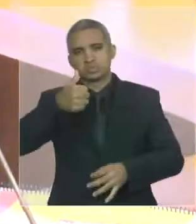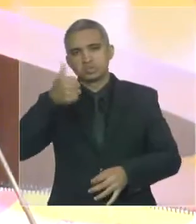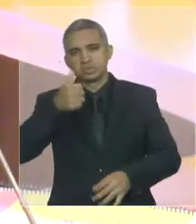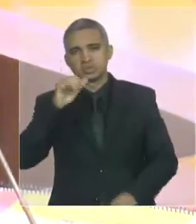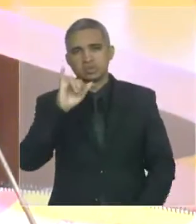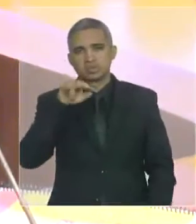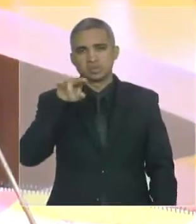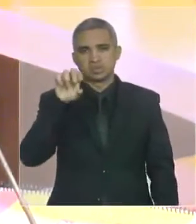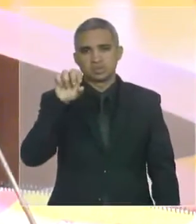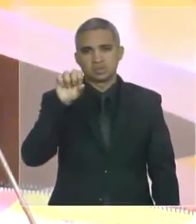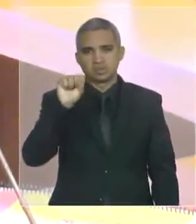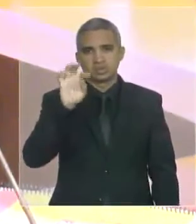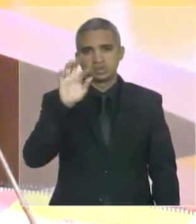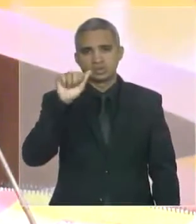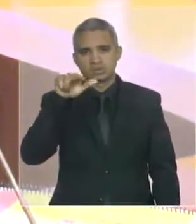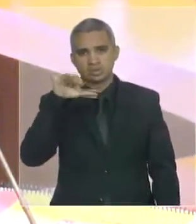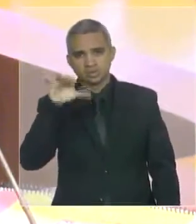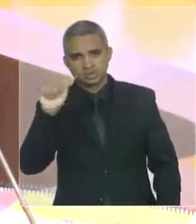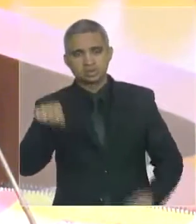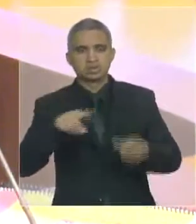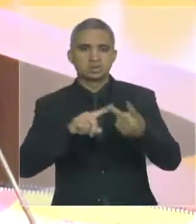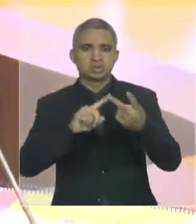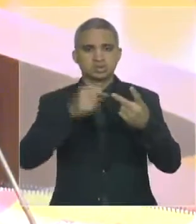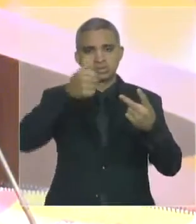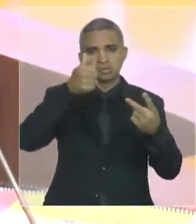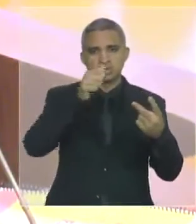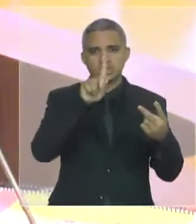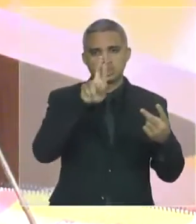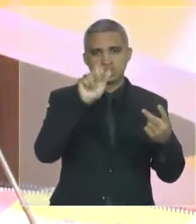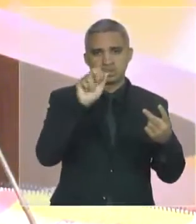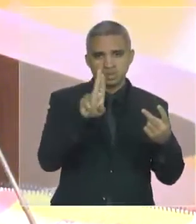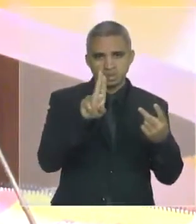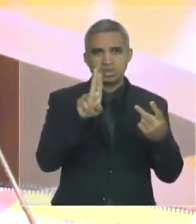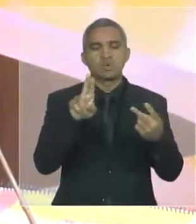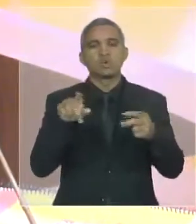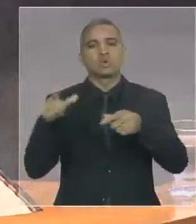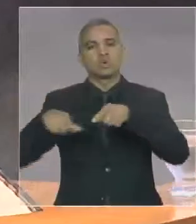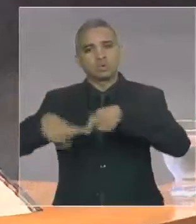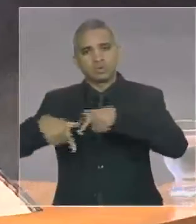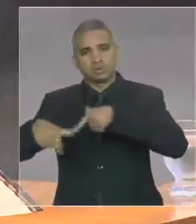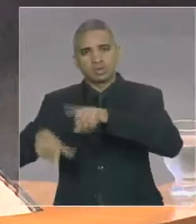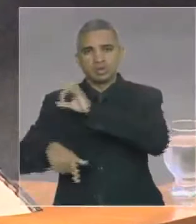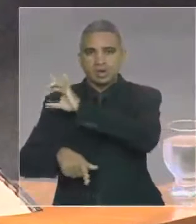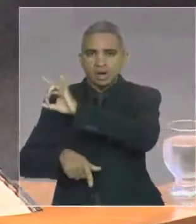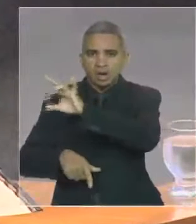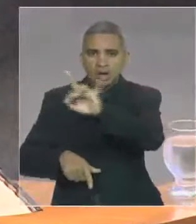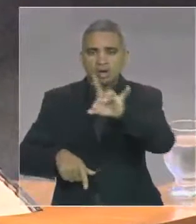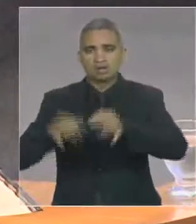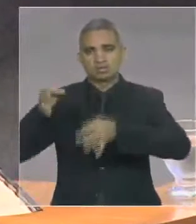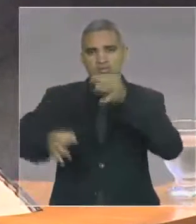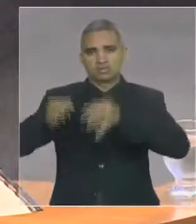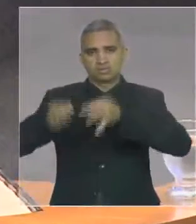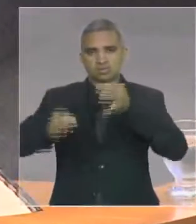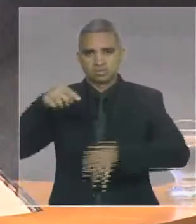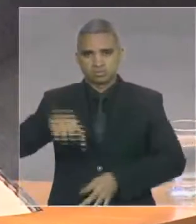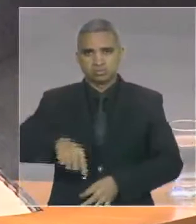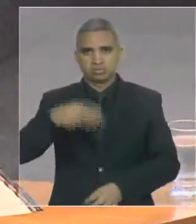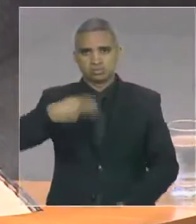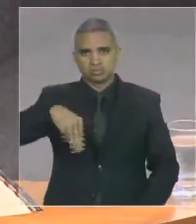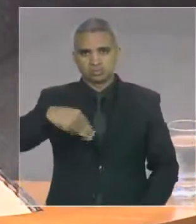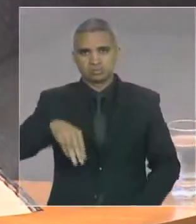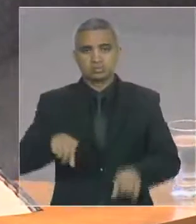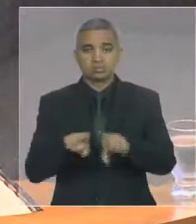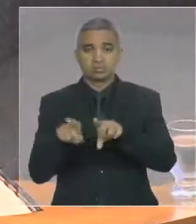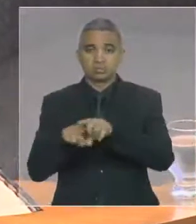de primeiro grau, pelos relevantes serviços prestados ao nosso povo. Cumprimentar o excelentíssimo senhor Severino Salles,